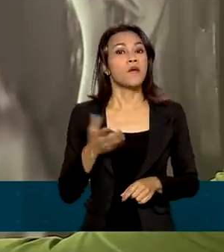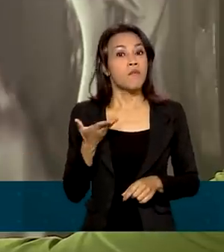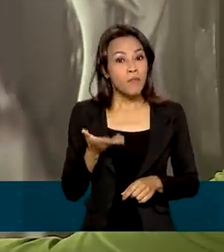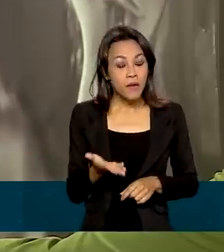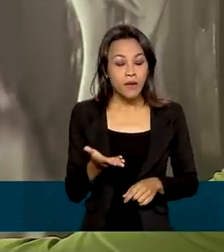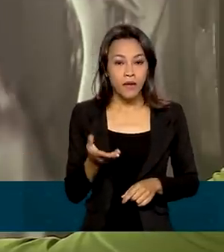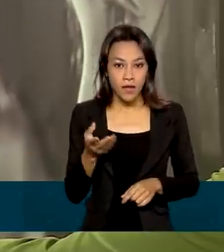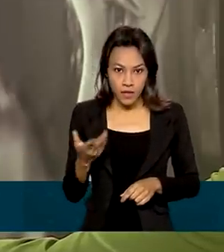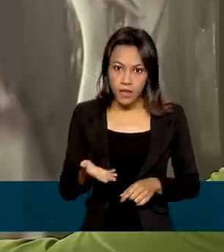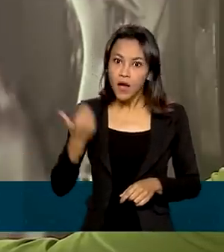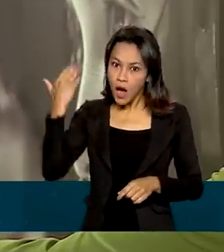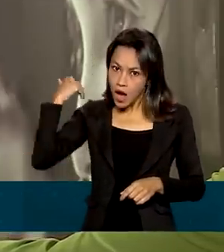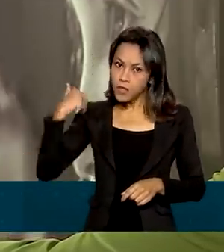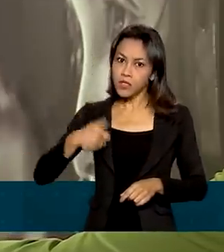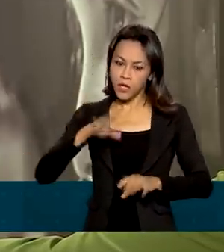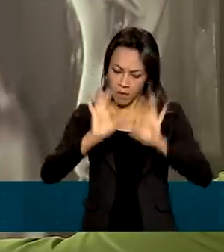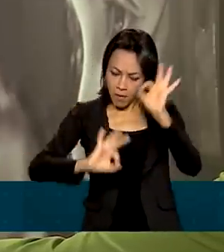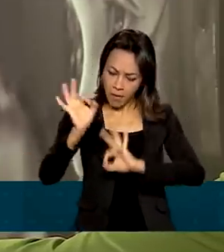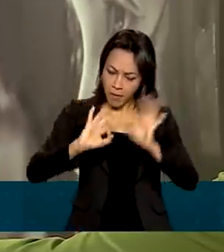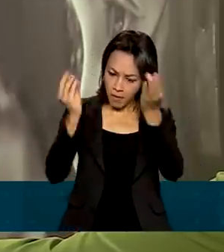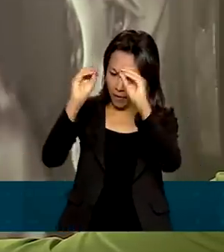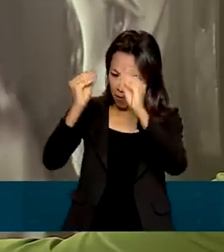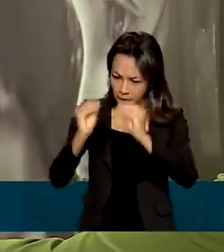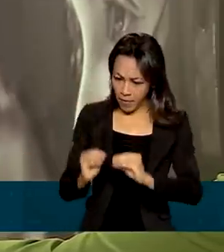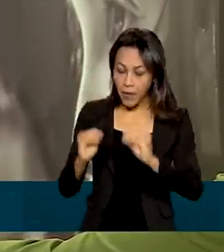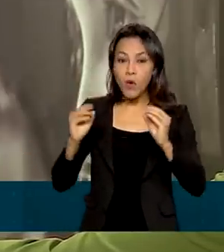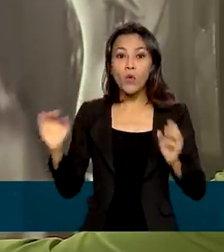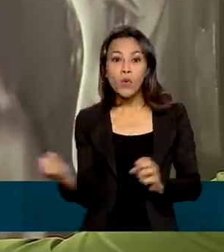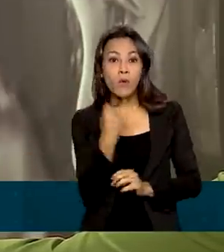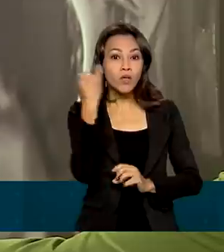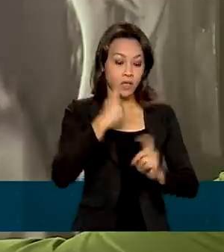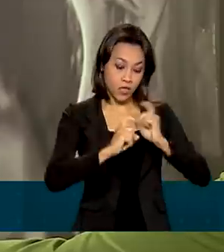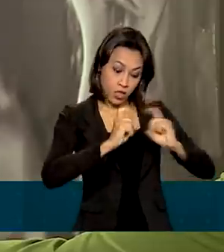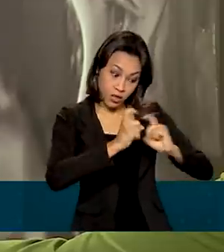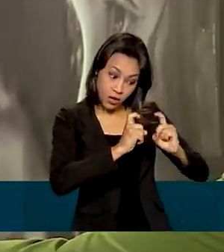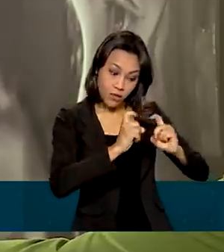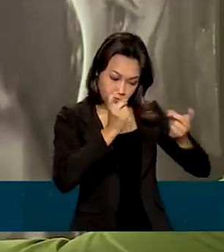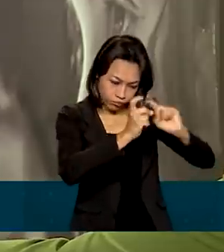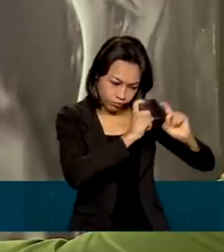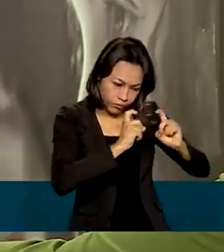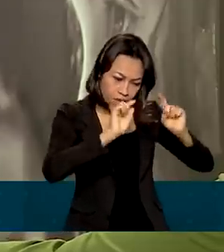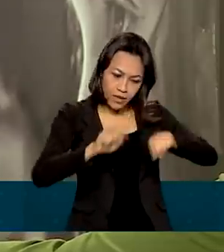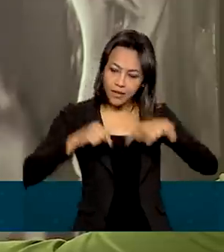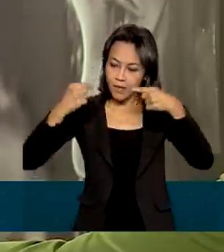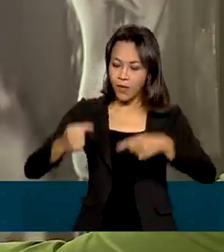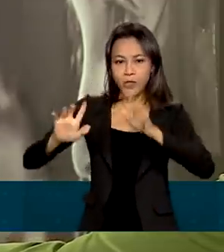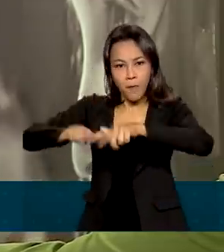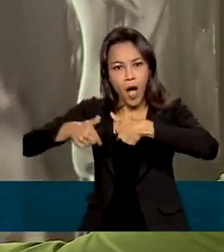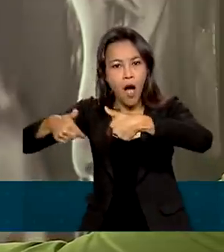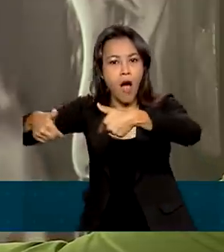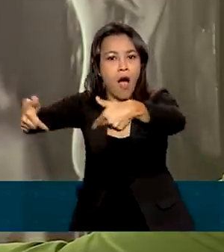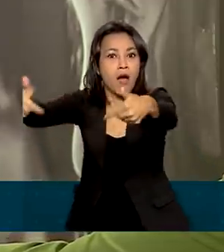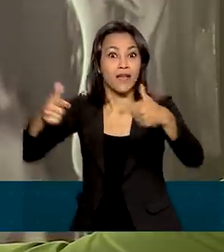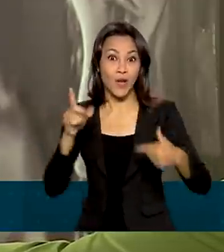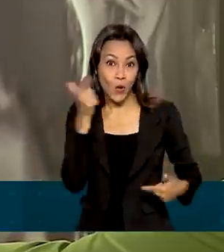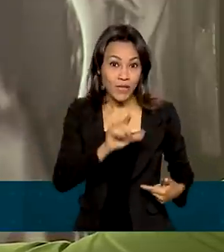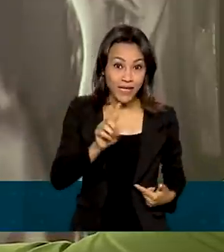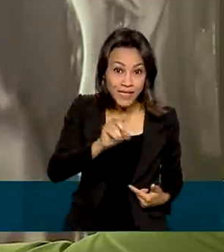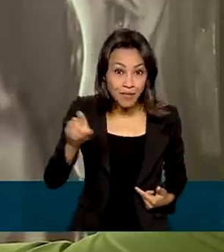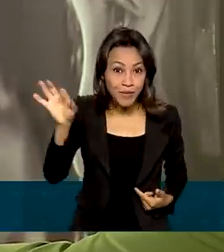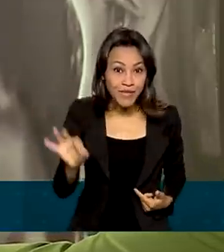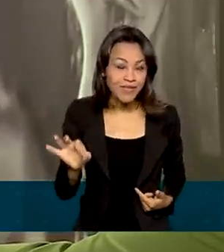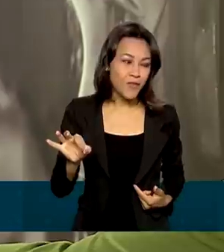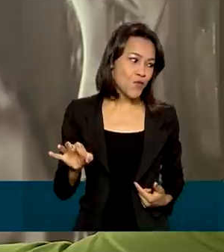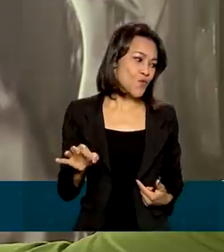executar aquilo que estava planejado. O importante da gestão é que você planeja e executa. E quando você atinge praticamente 100%, significa